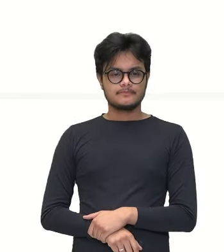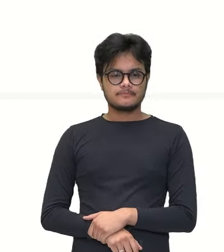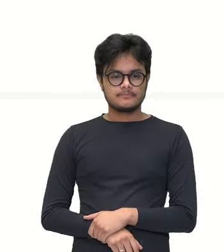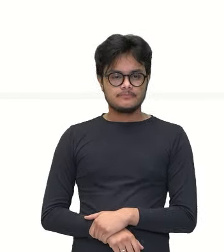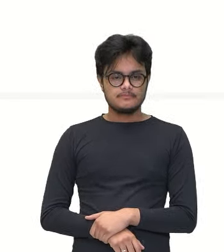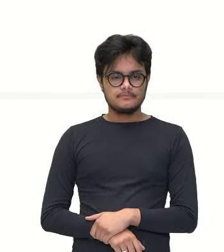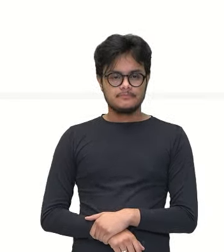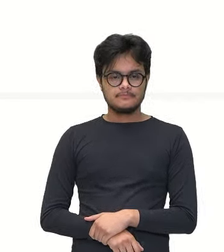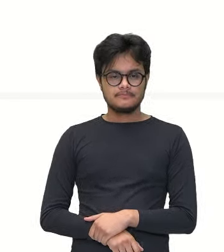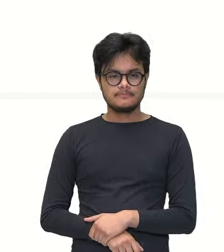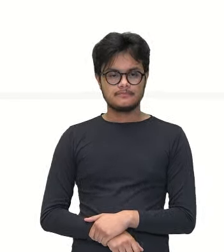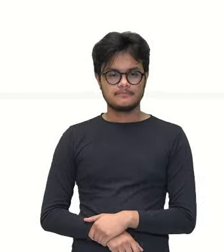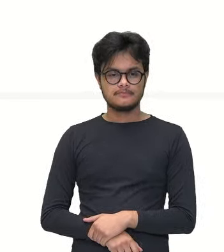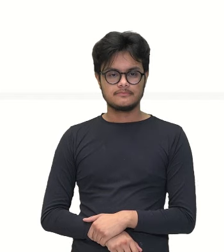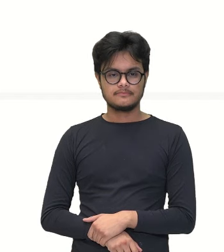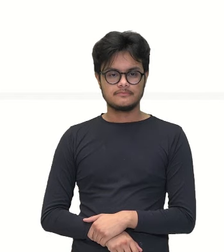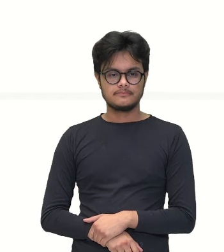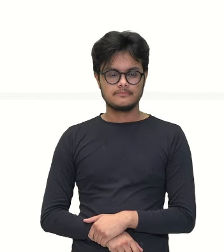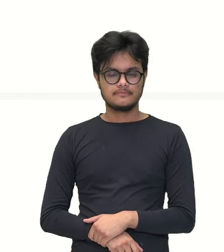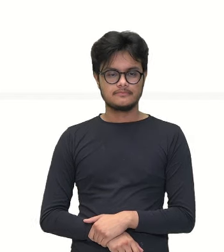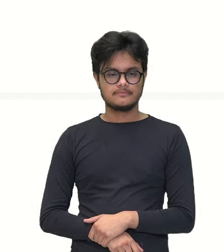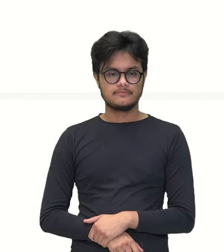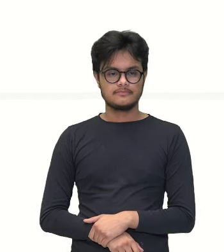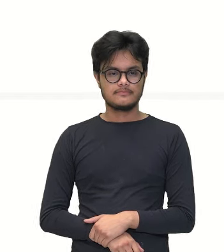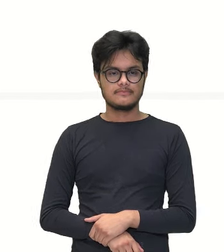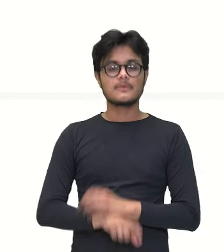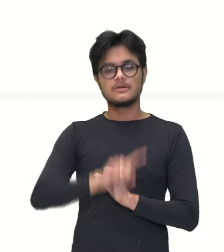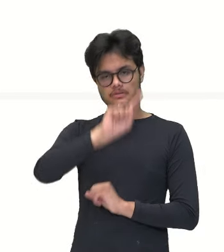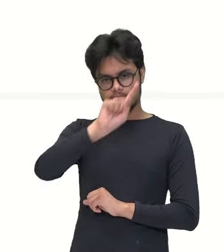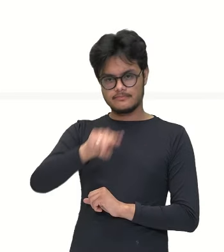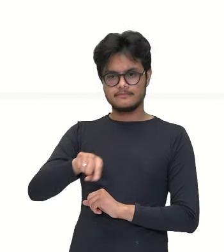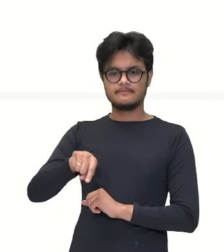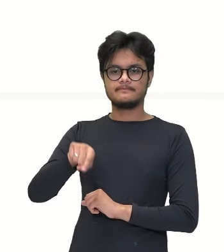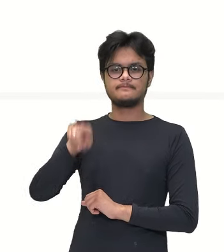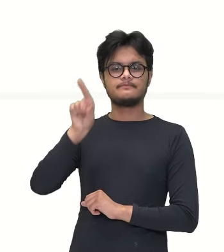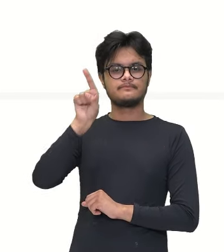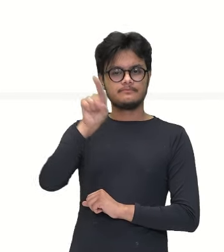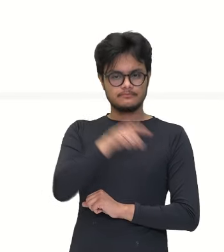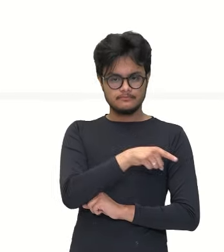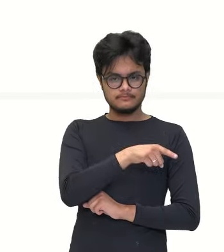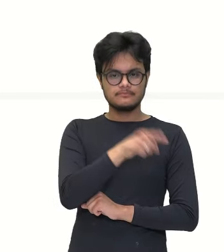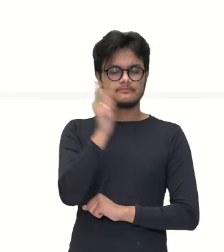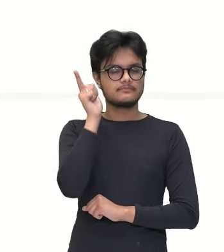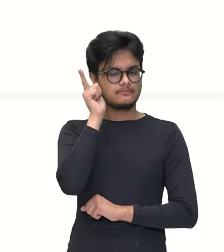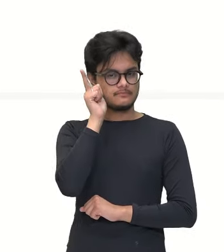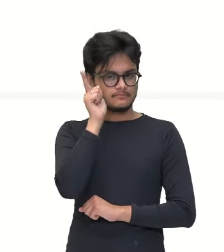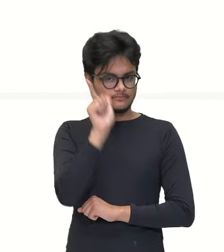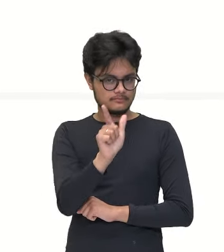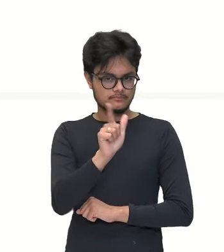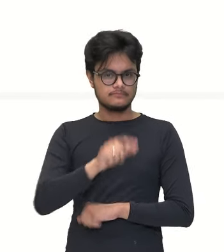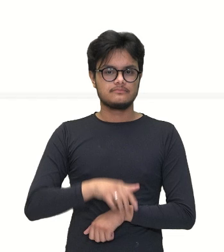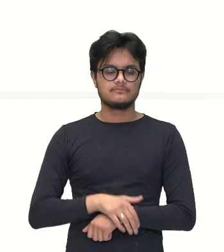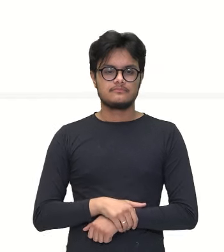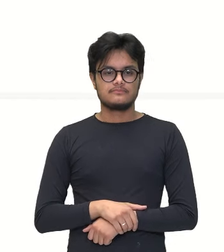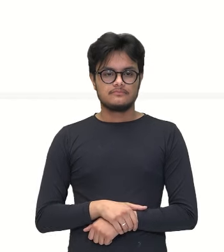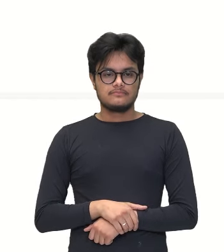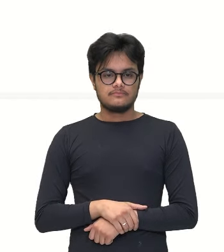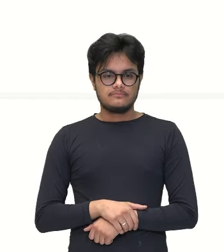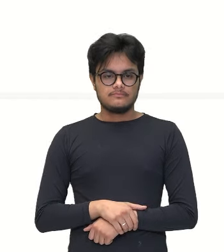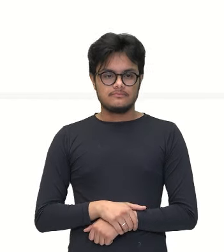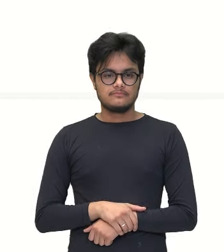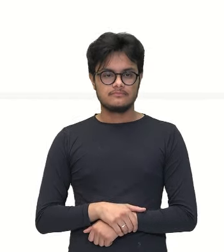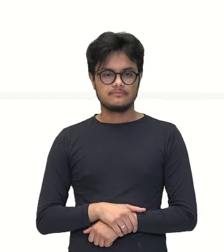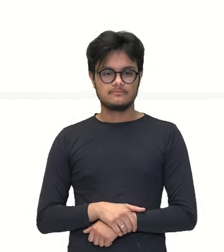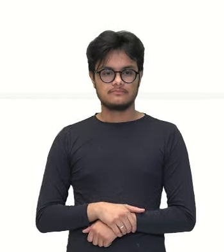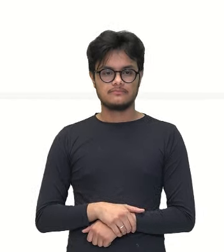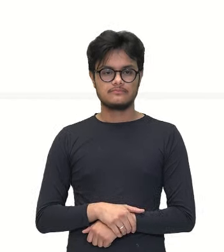fornecidas na questão em razão. Aí, eu igualo as duas razões, né? Para poder resolver através de meios e extremos. Então,